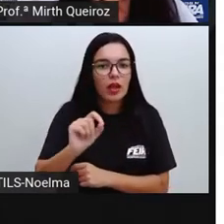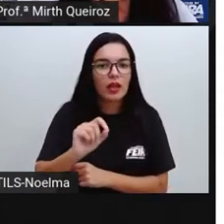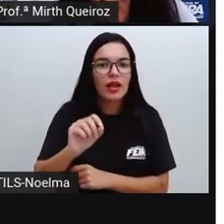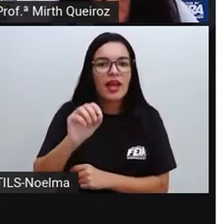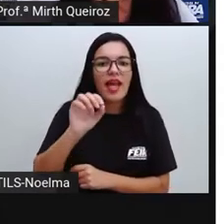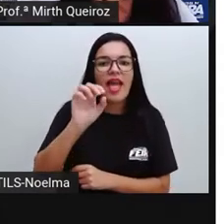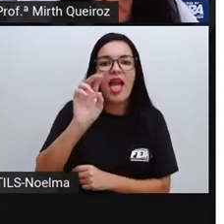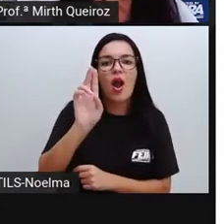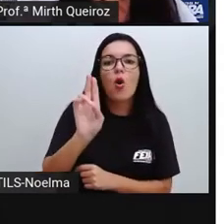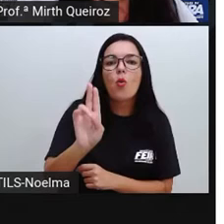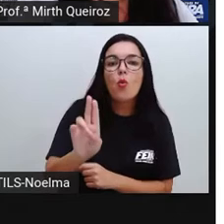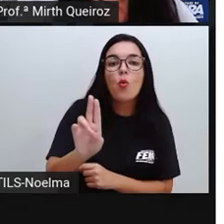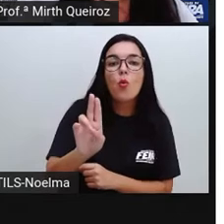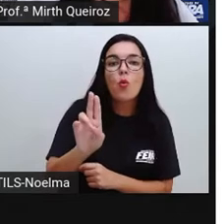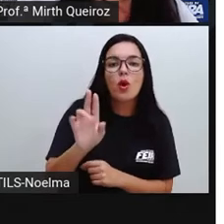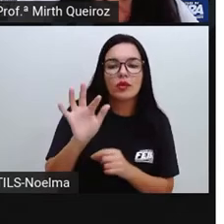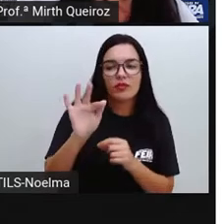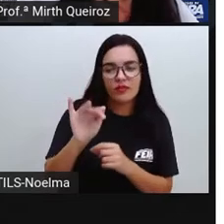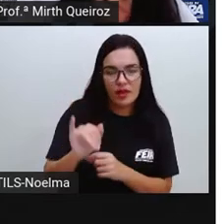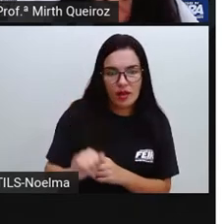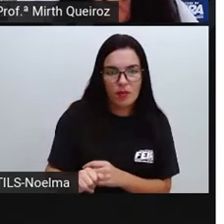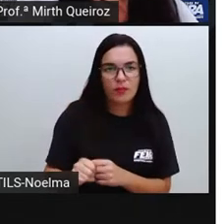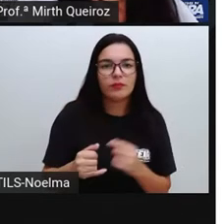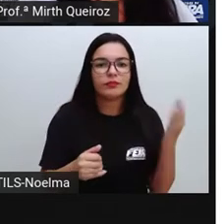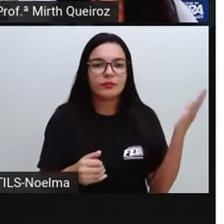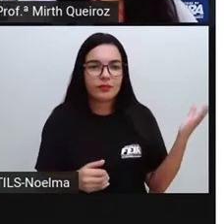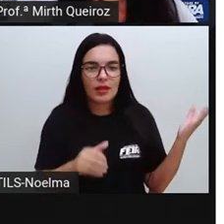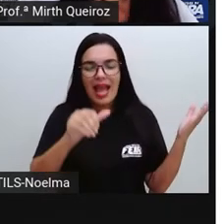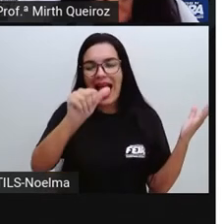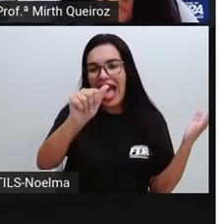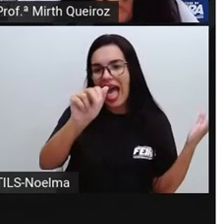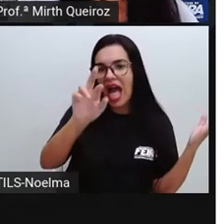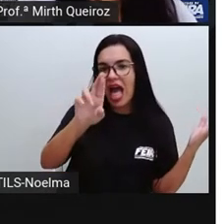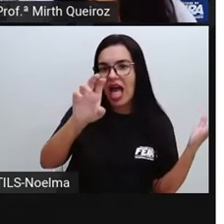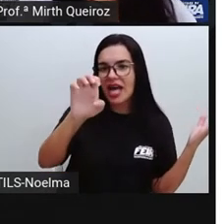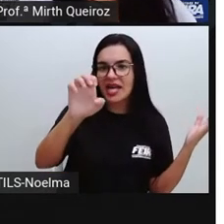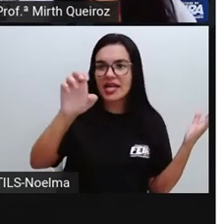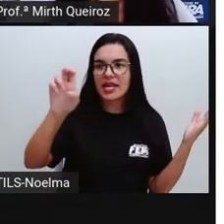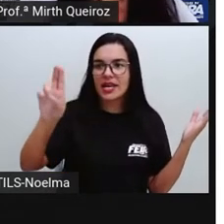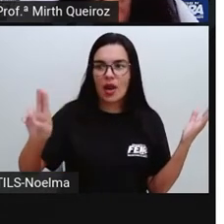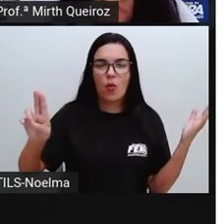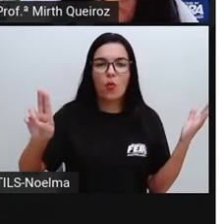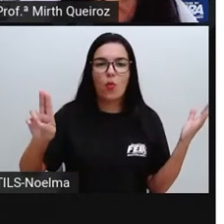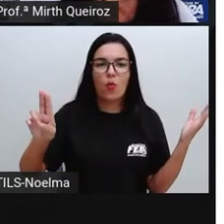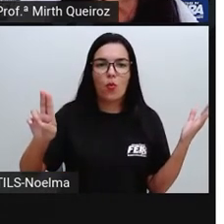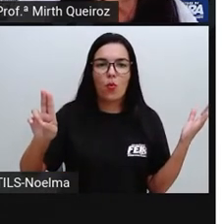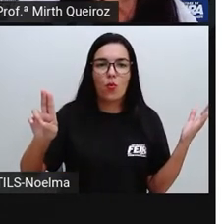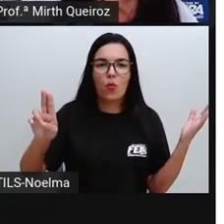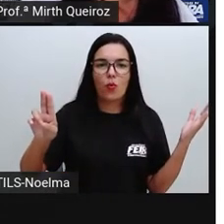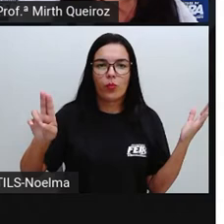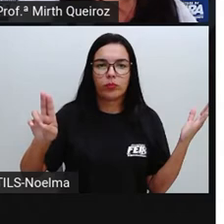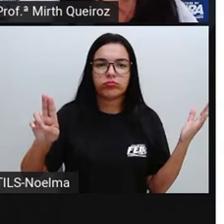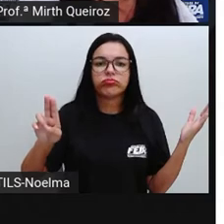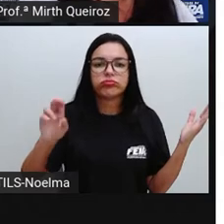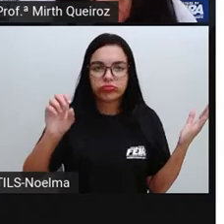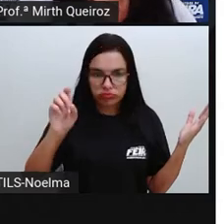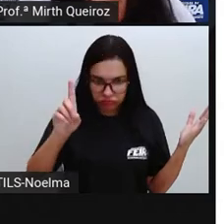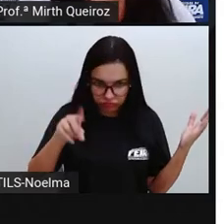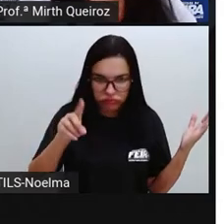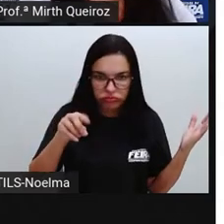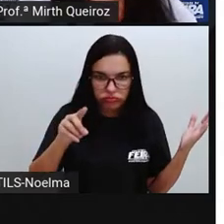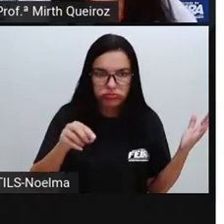certo? Então, fogaréu, areu, mundaréu. Aí a gente vai